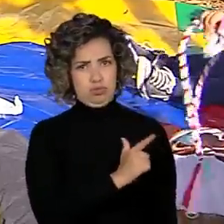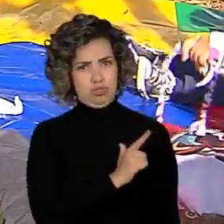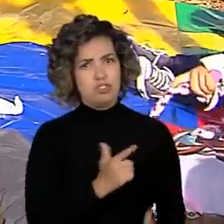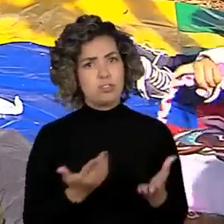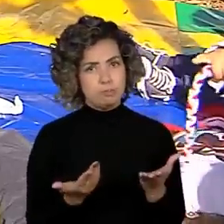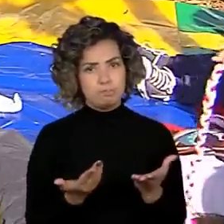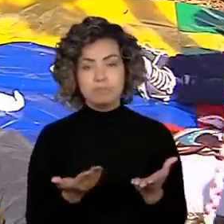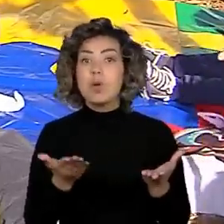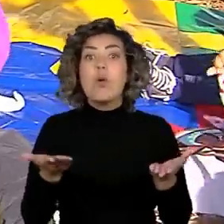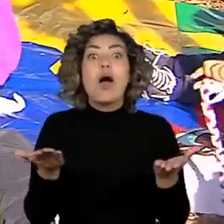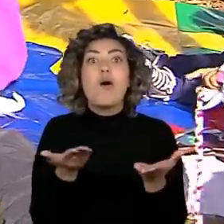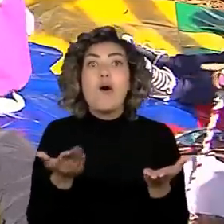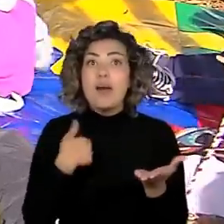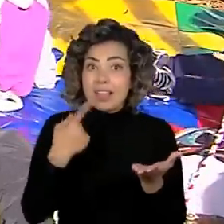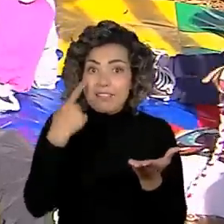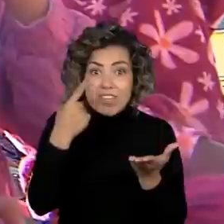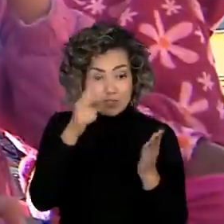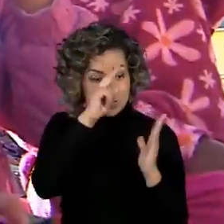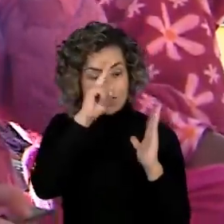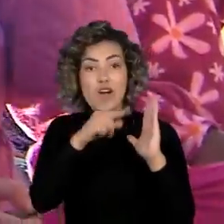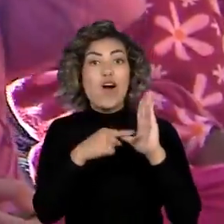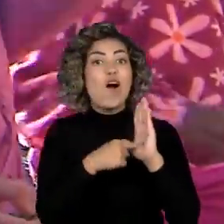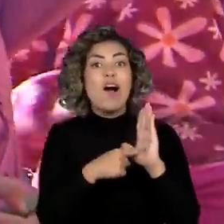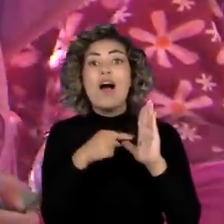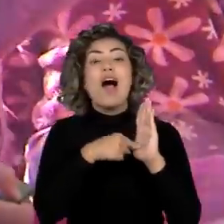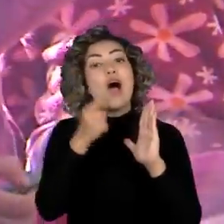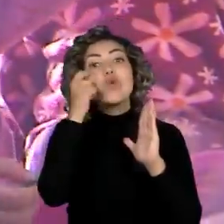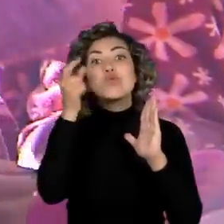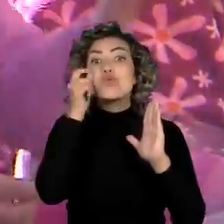africana. Olá!